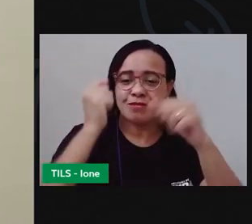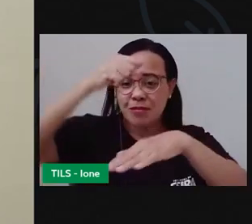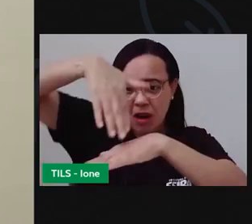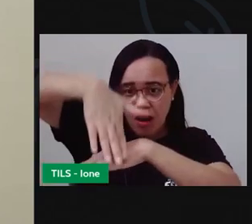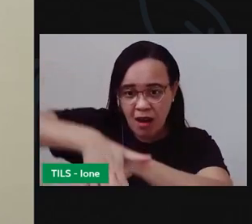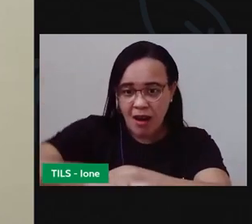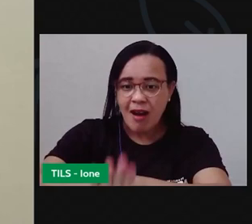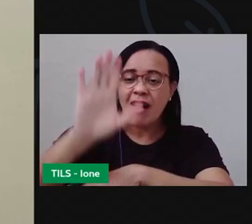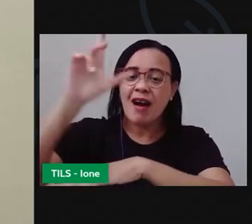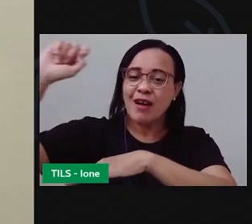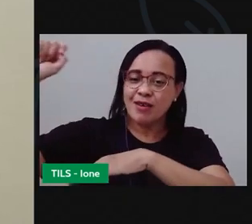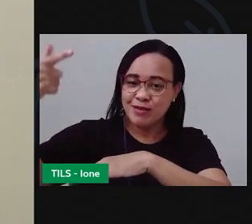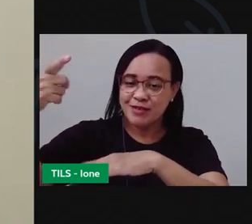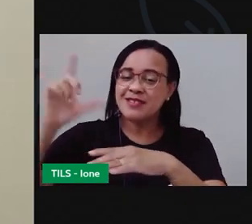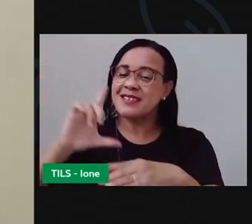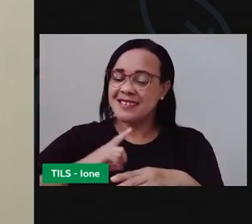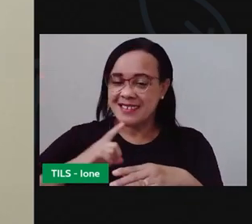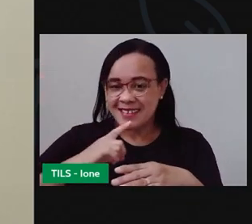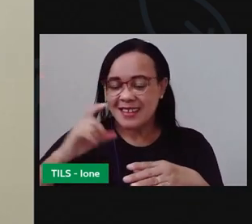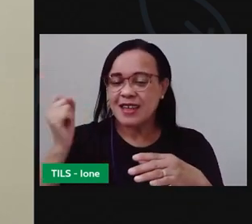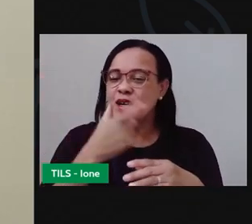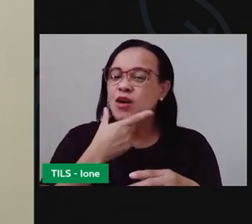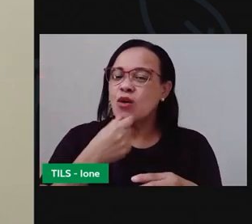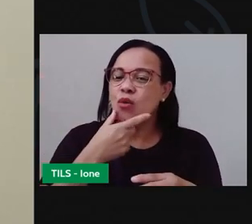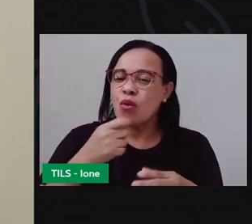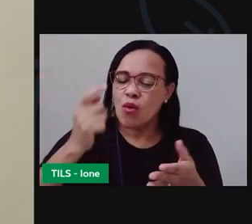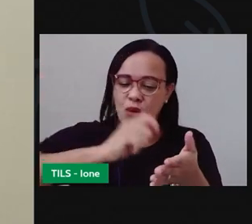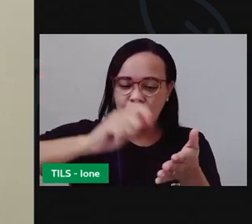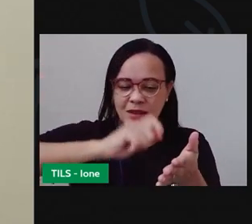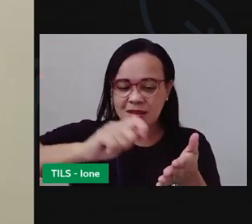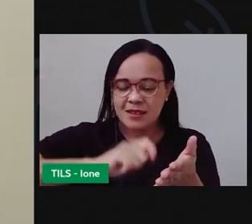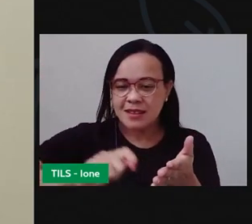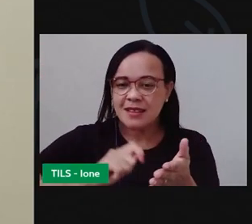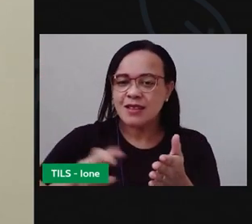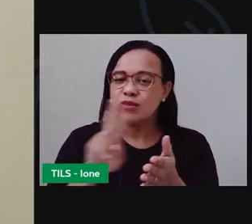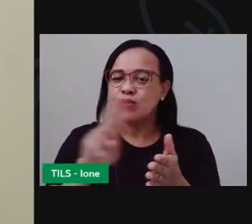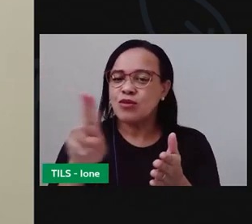escrito pelo autor Adhemar José de Araújo.